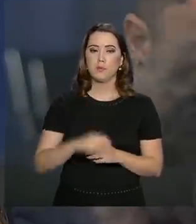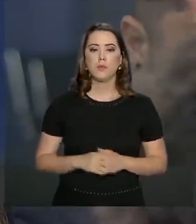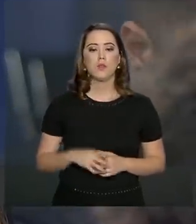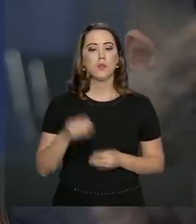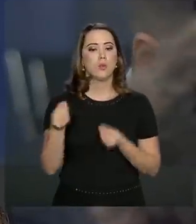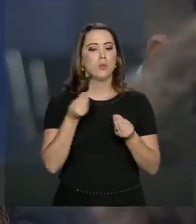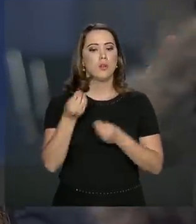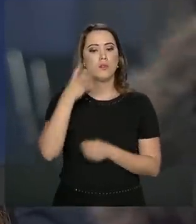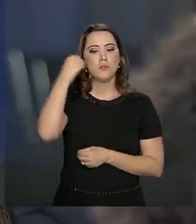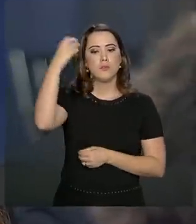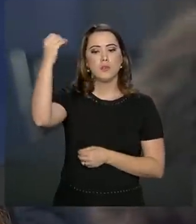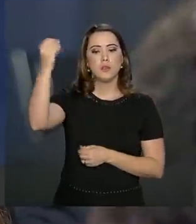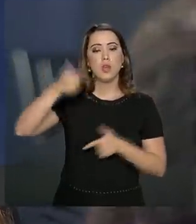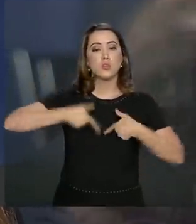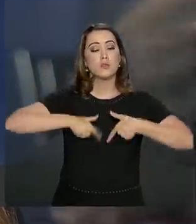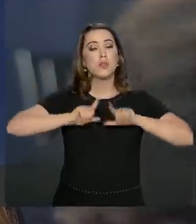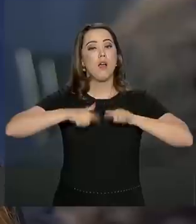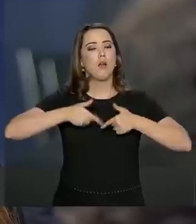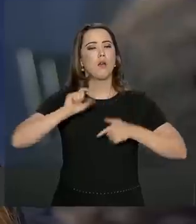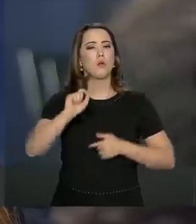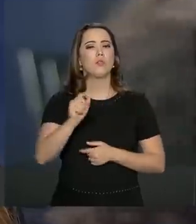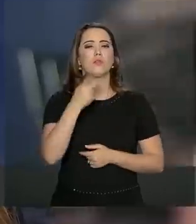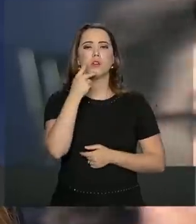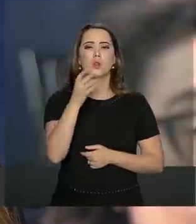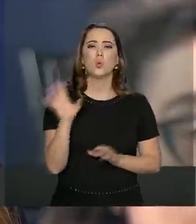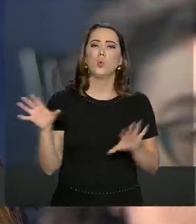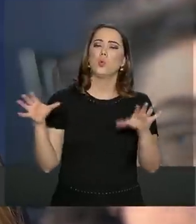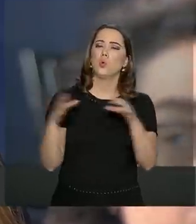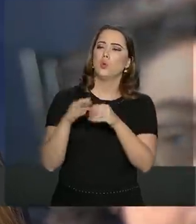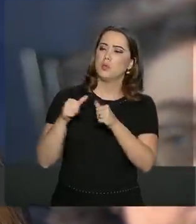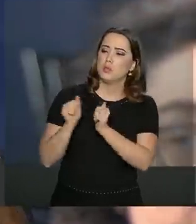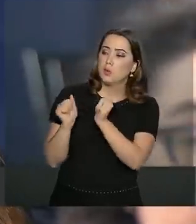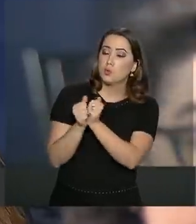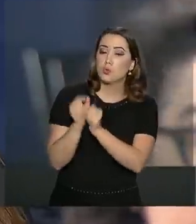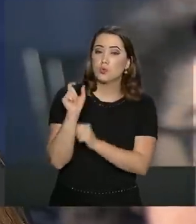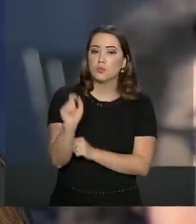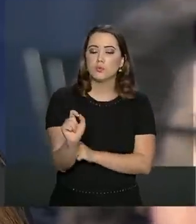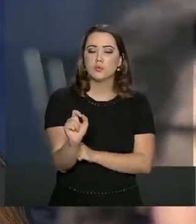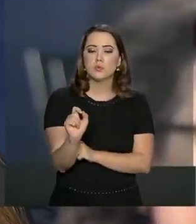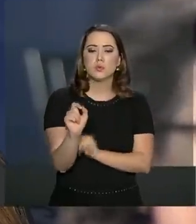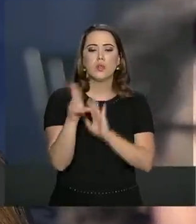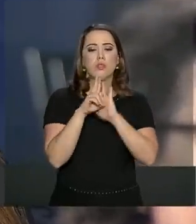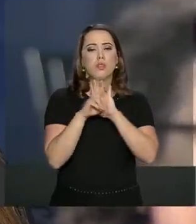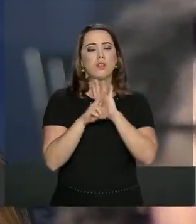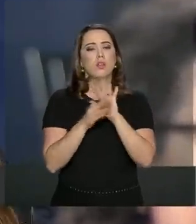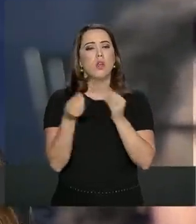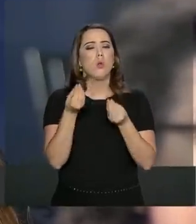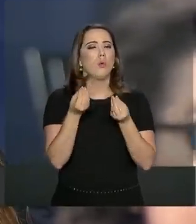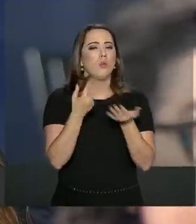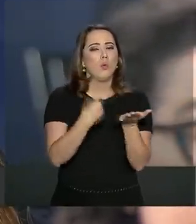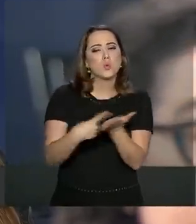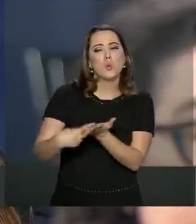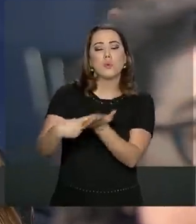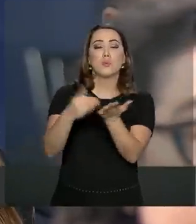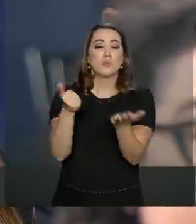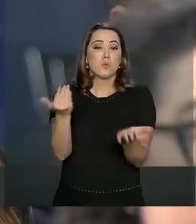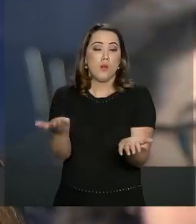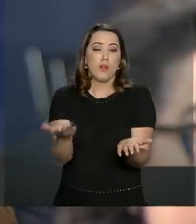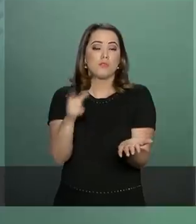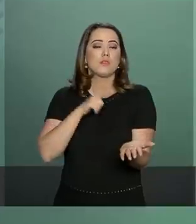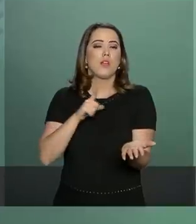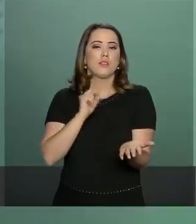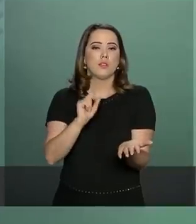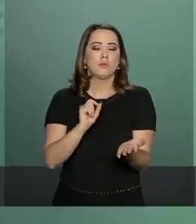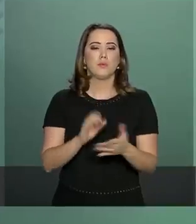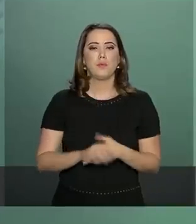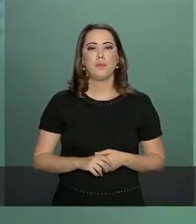a Israel, o o senhor pode adiantar para a gente? Quem vai estar na comitiva? O que vai ter de roteiro? O já está fechado? Nós